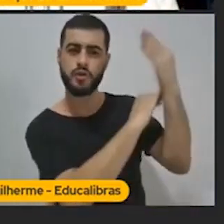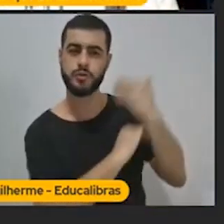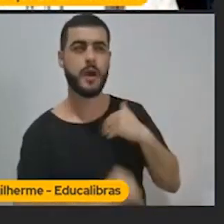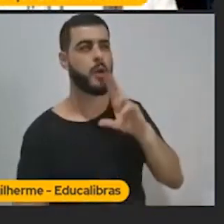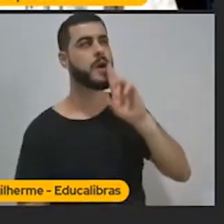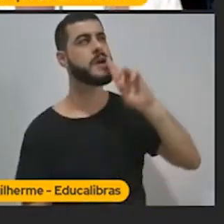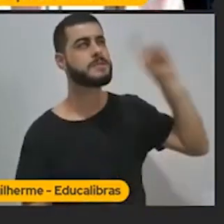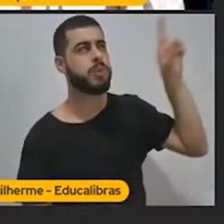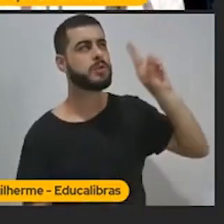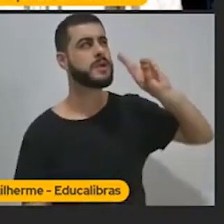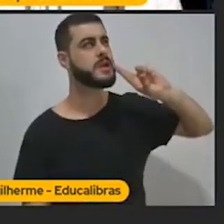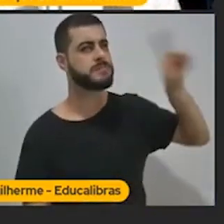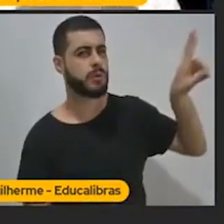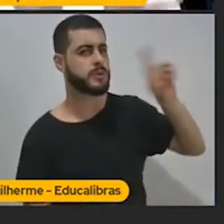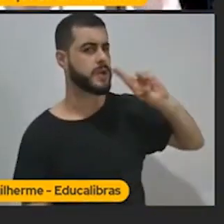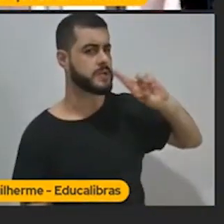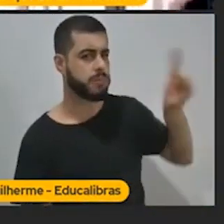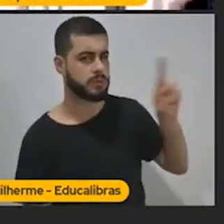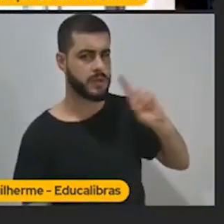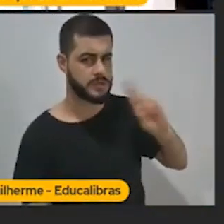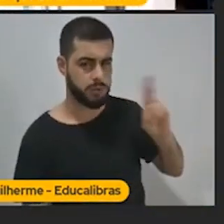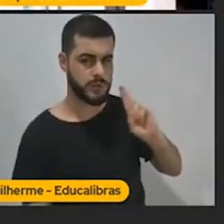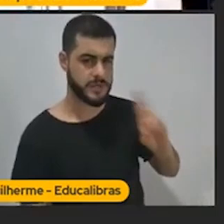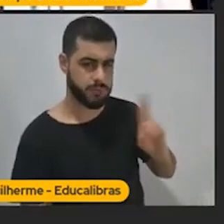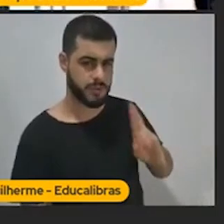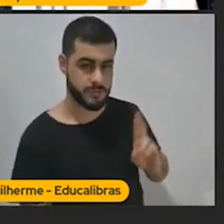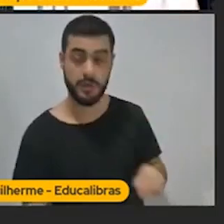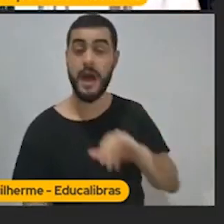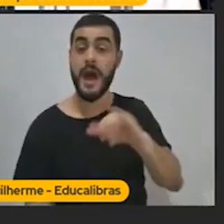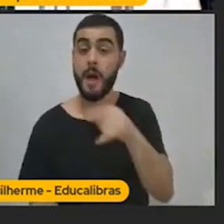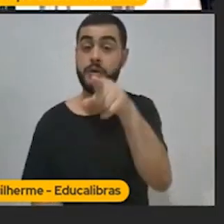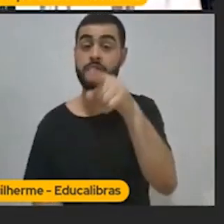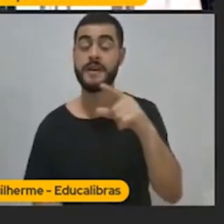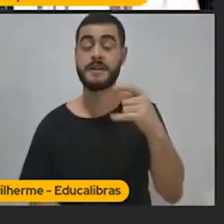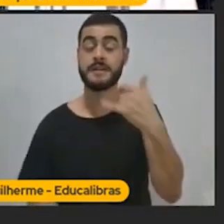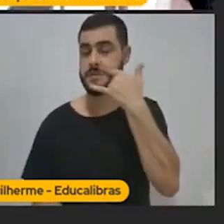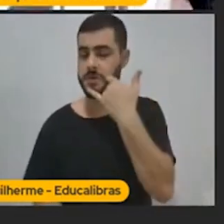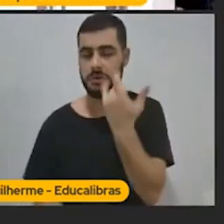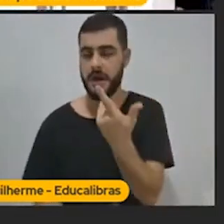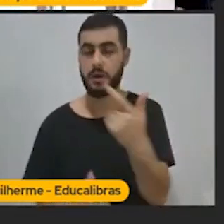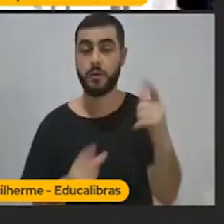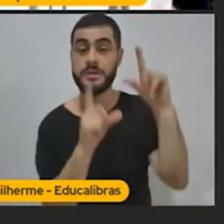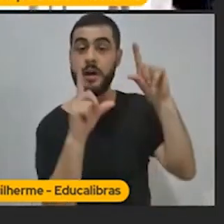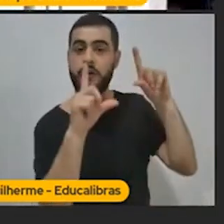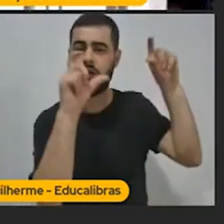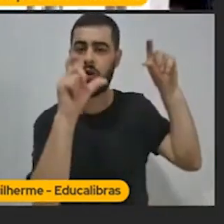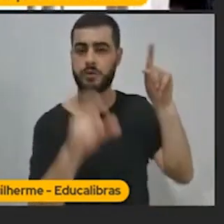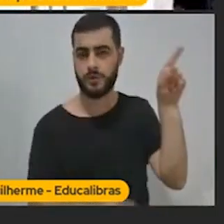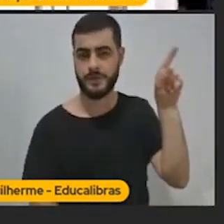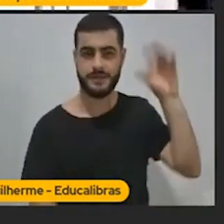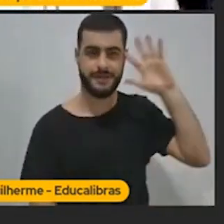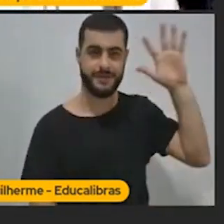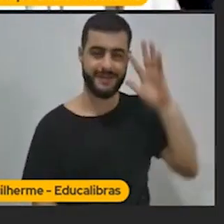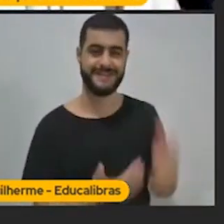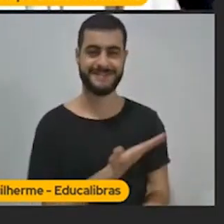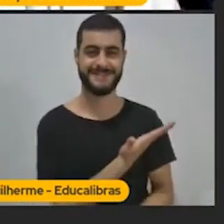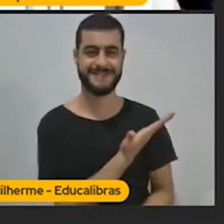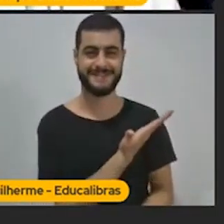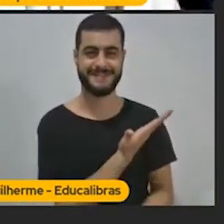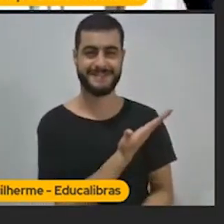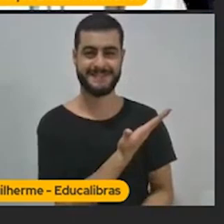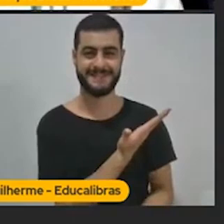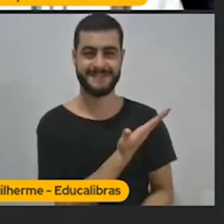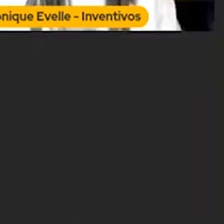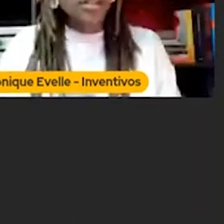Gravem isso aqui, porque no final, inclusive, dei em print agora. Vou até fazer pose. Pronto. Terminou a pose. Já deu print. Pronto. Ótimo.